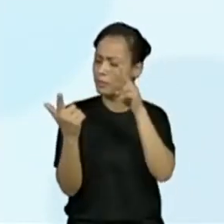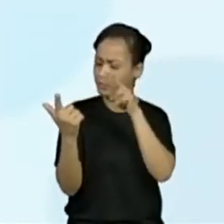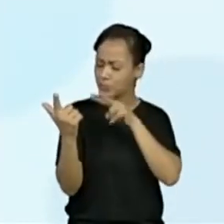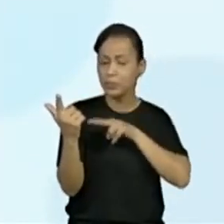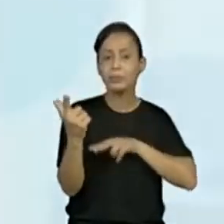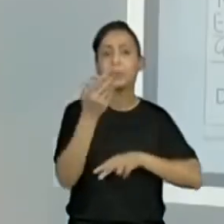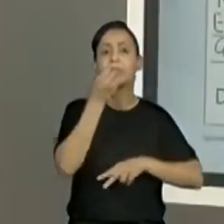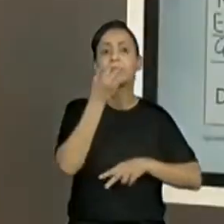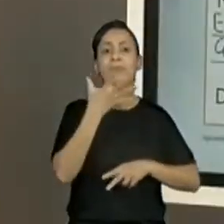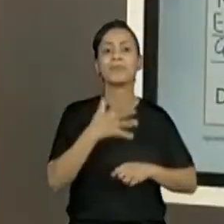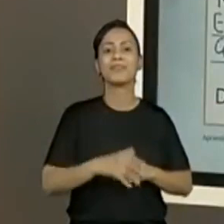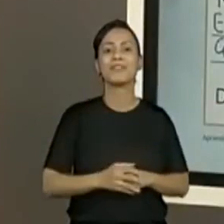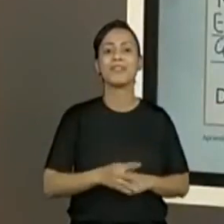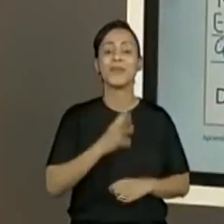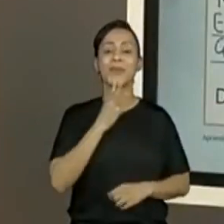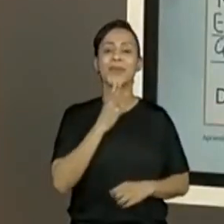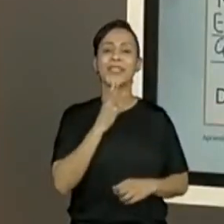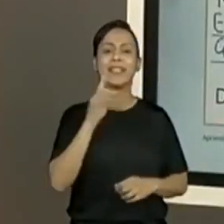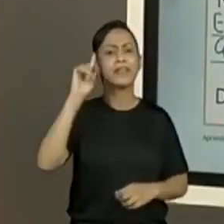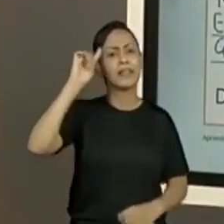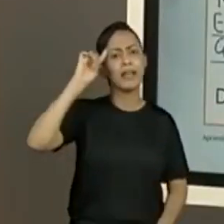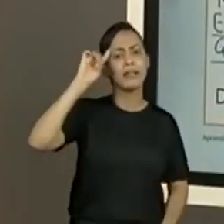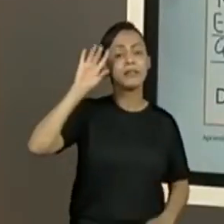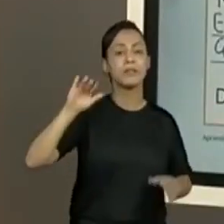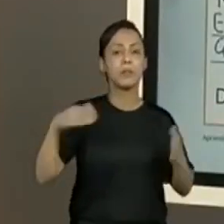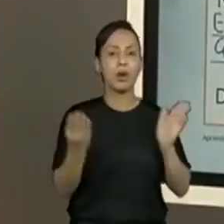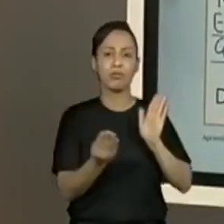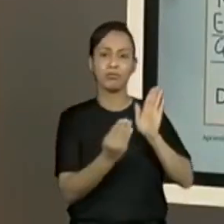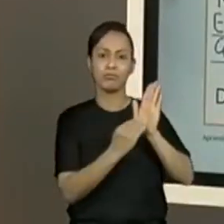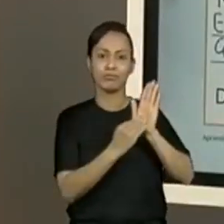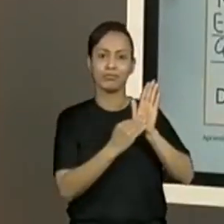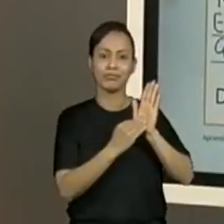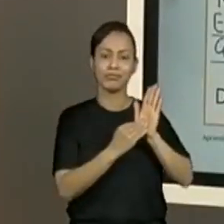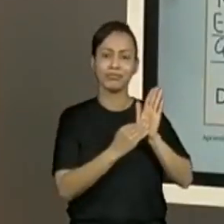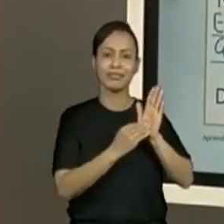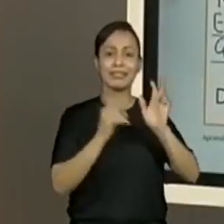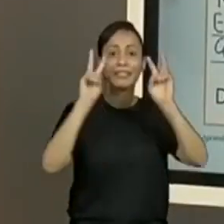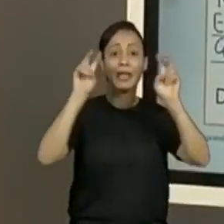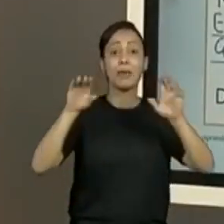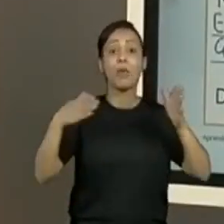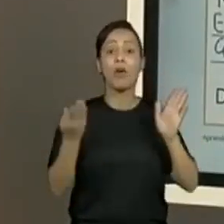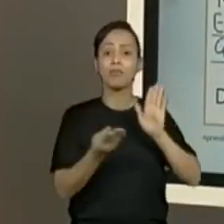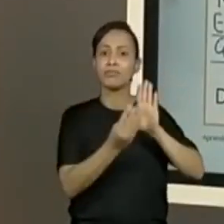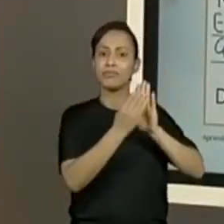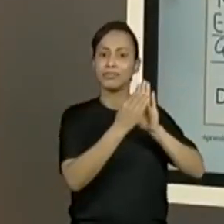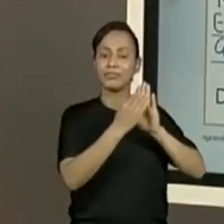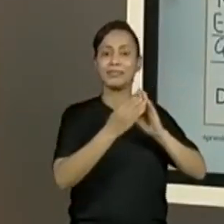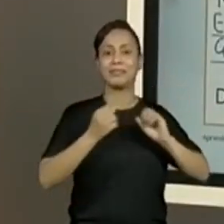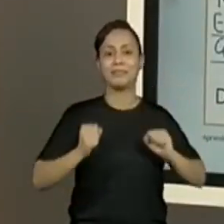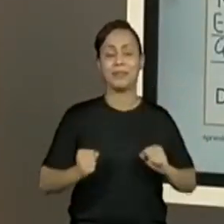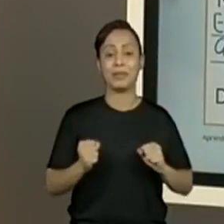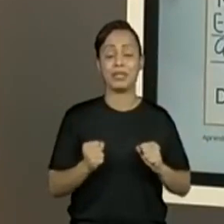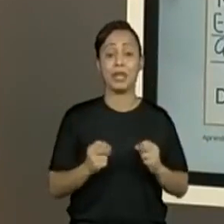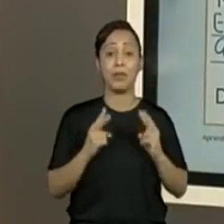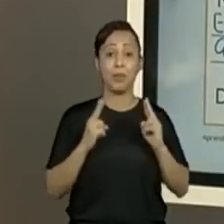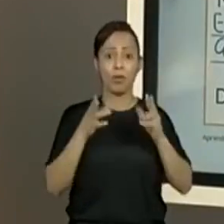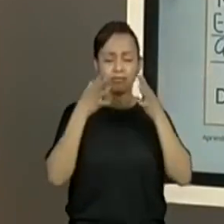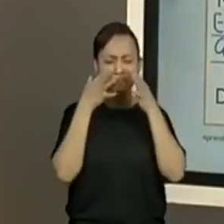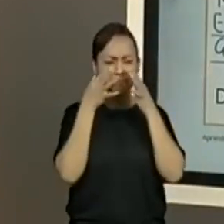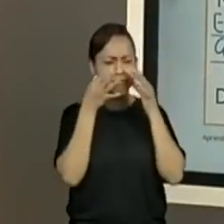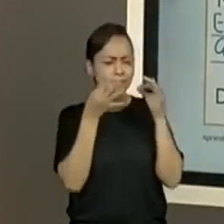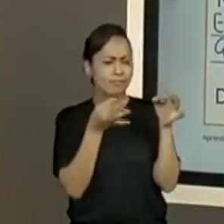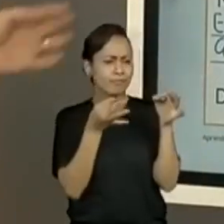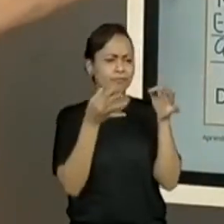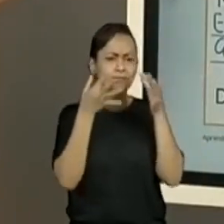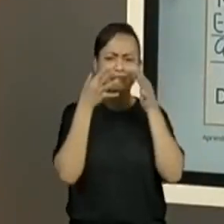detalhe de pôr a data, perceber, porque isso aí a gente vai valorizando e torna-se o quê? Um olhar de observação, para a gente pegar